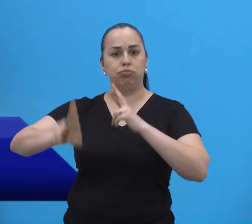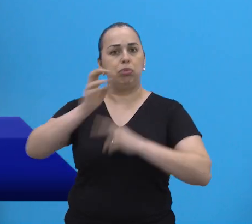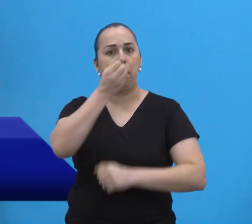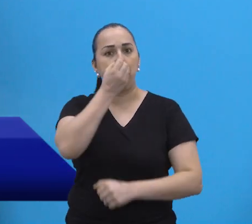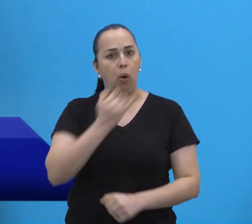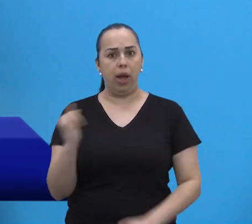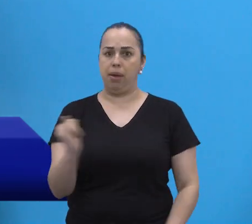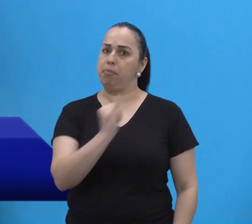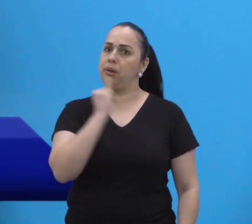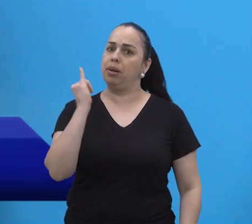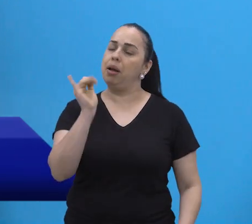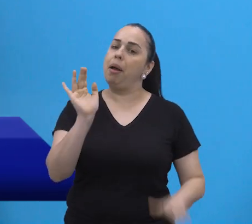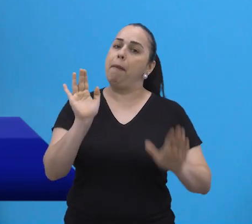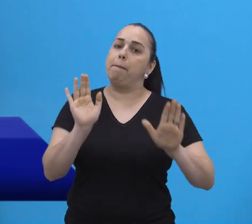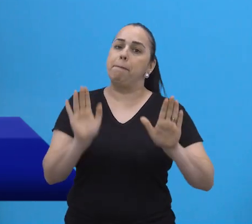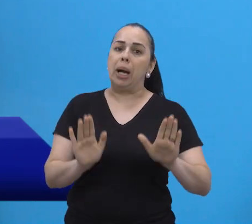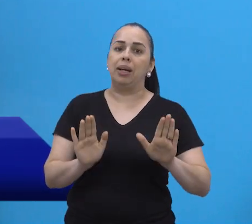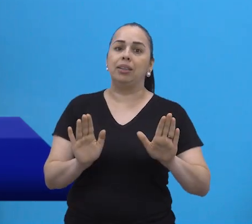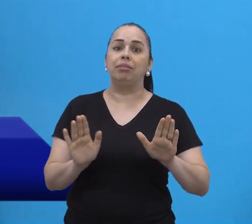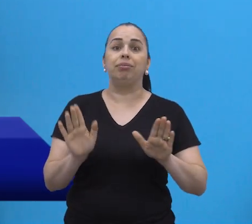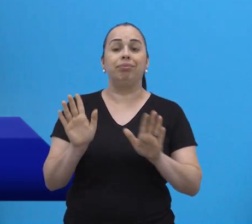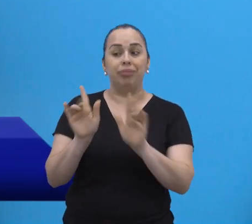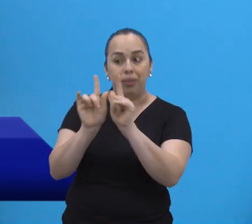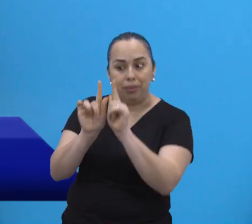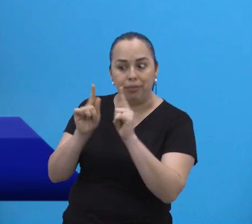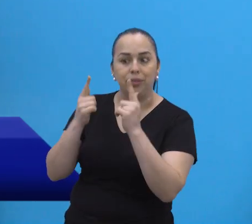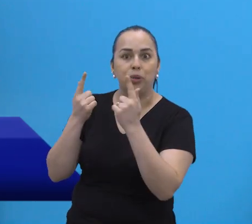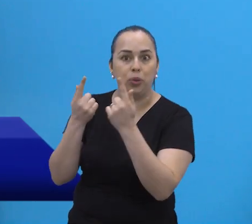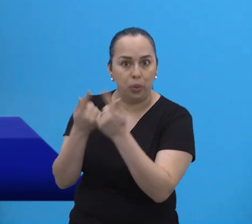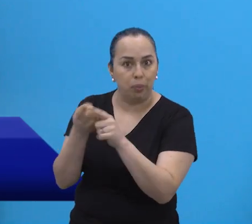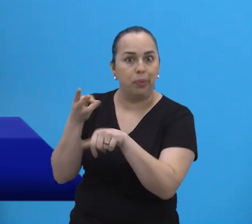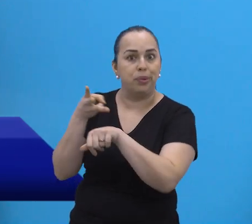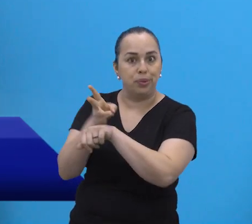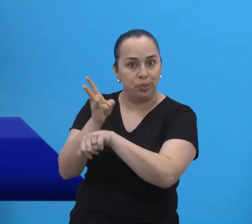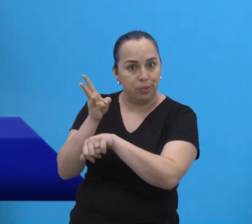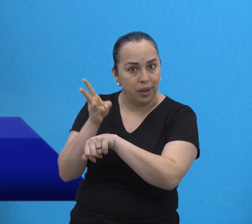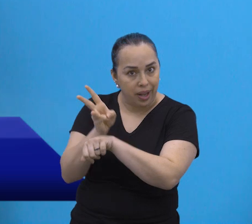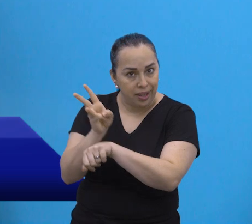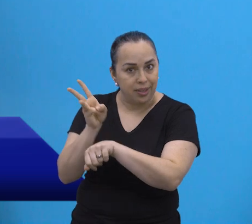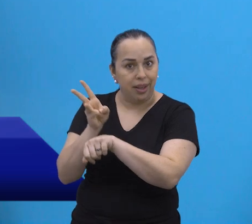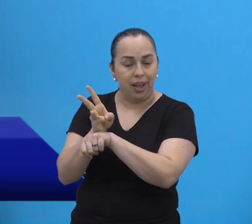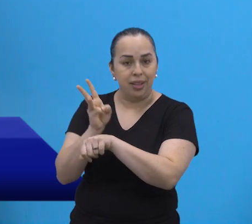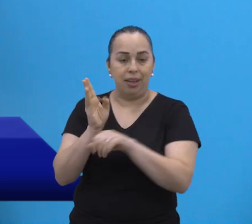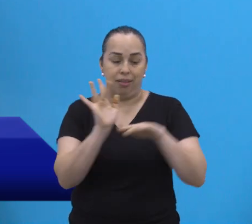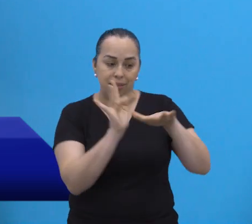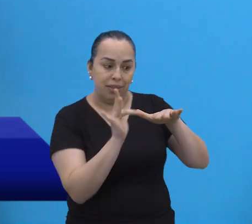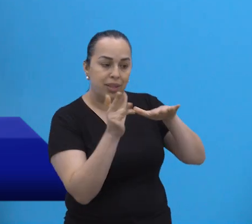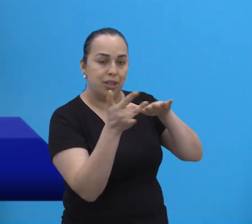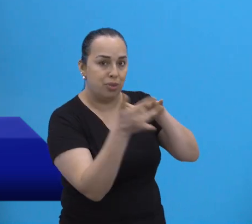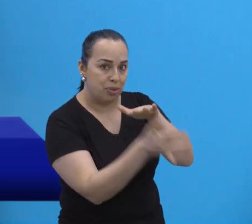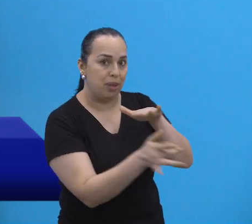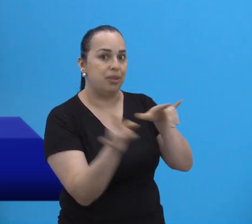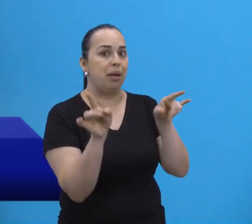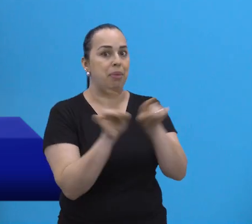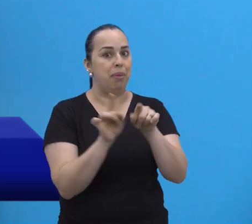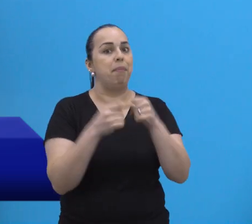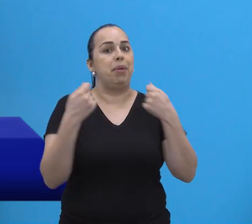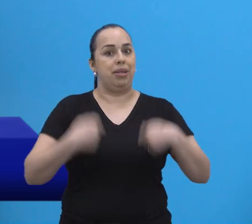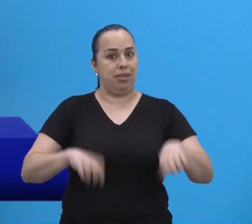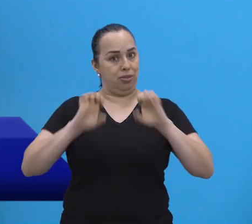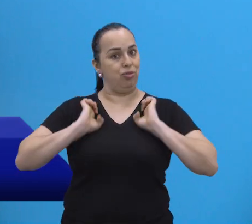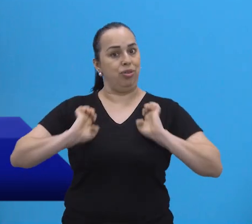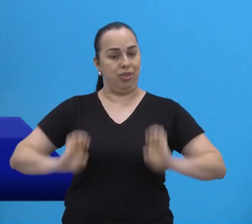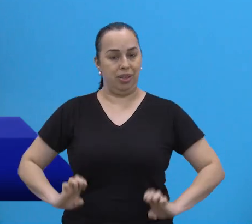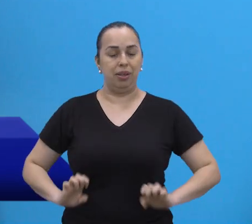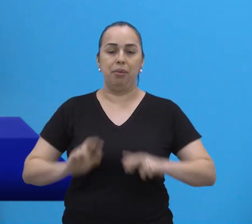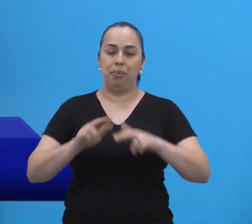relacionamento é essencial, né? E isso não é diferente no ambiente virtual também, viu, nos grupos de trabalho,